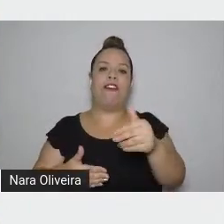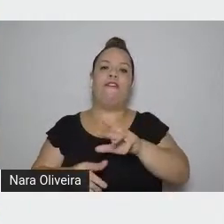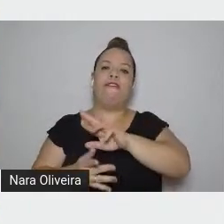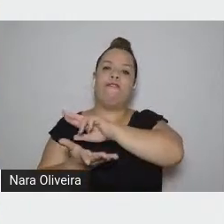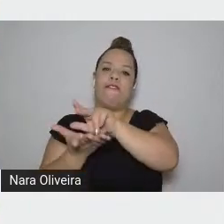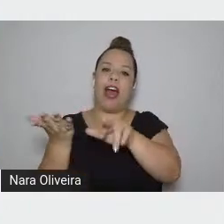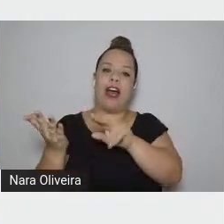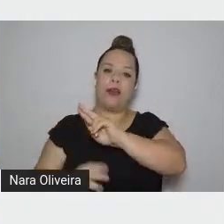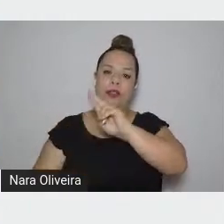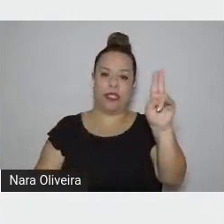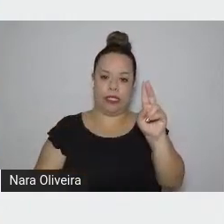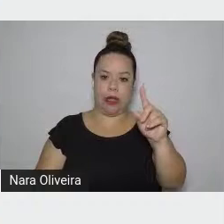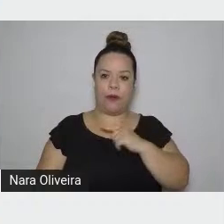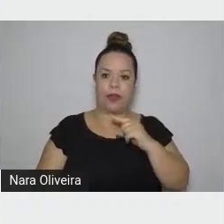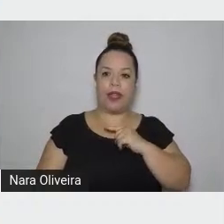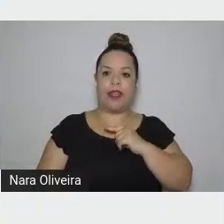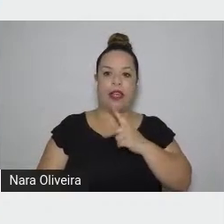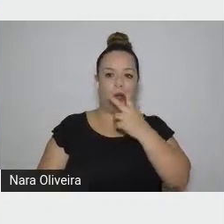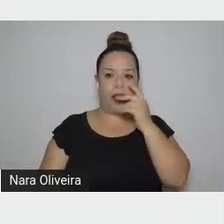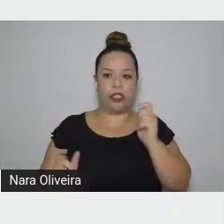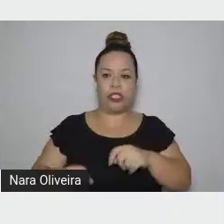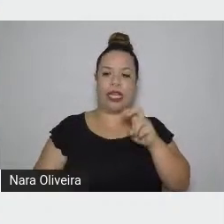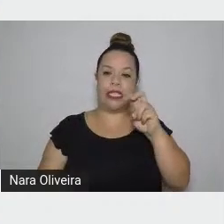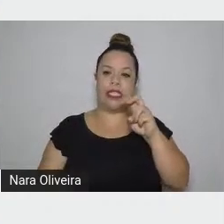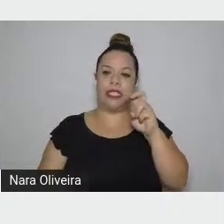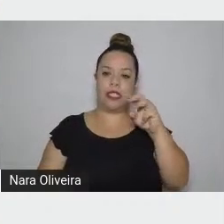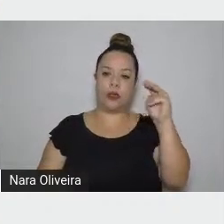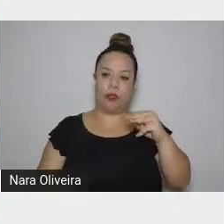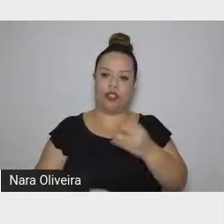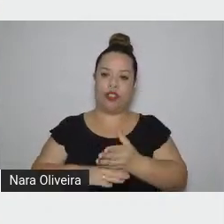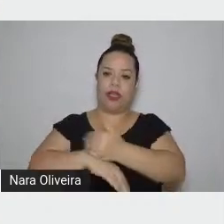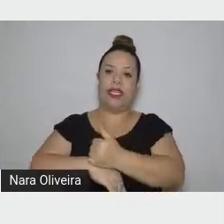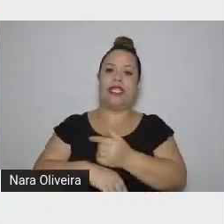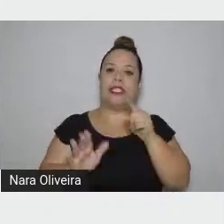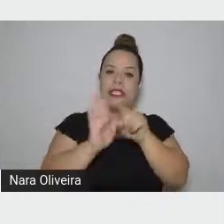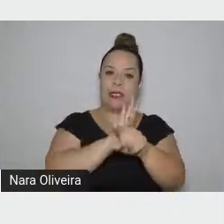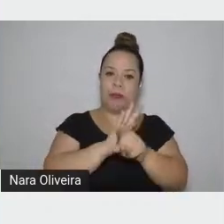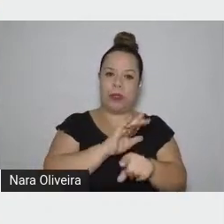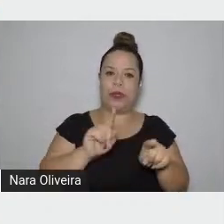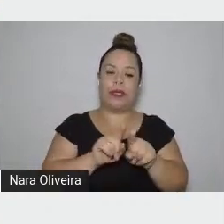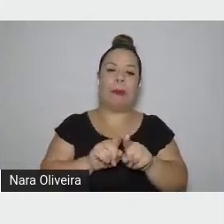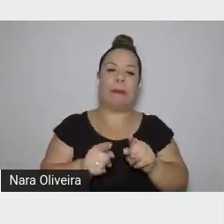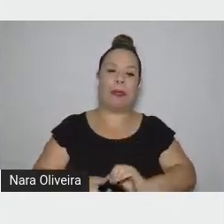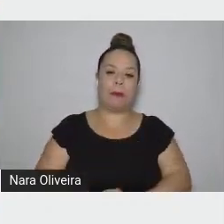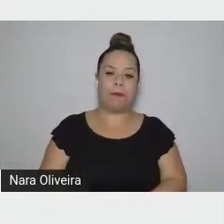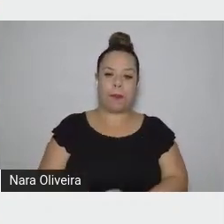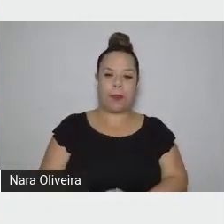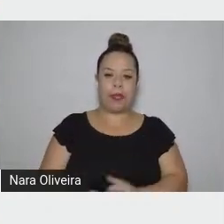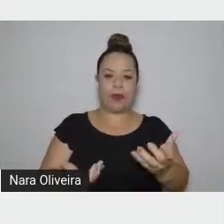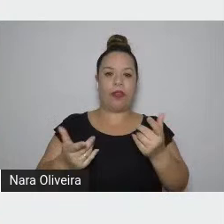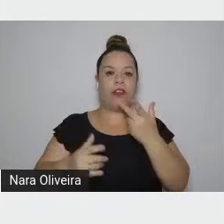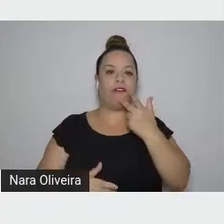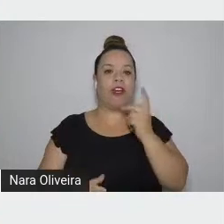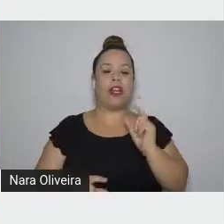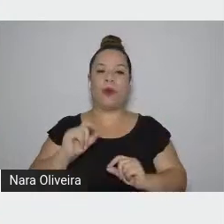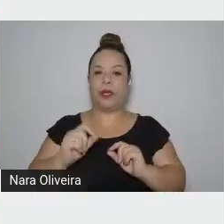acho que ainda tenho cinco minutinhos aqui antes das perguntas, eu gostaria de falar